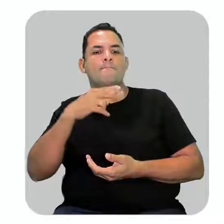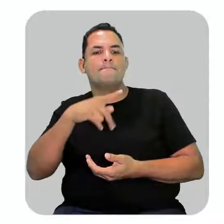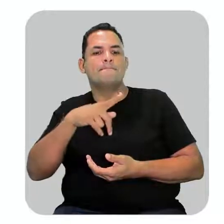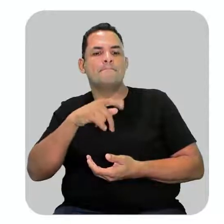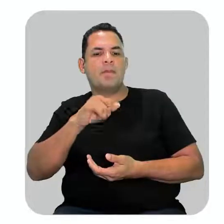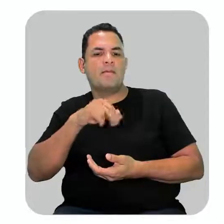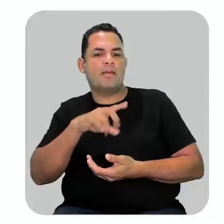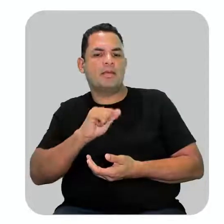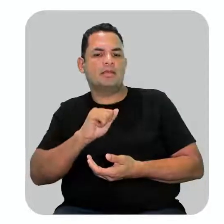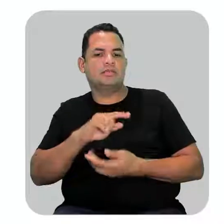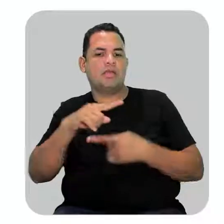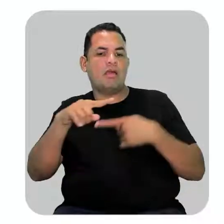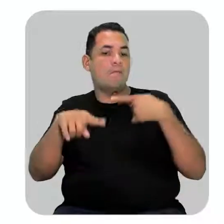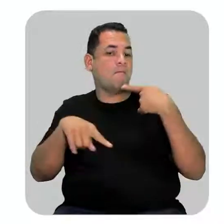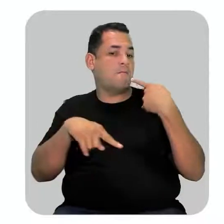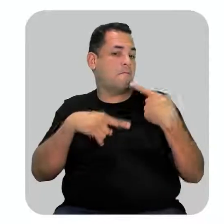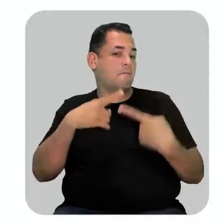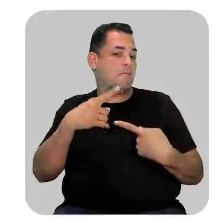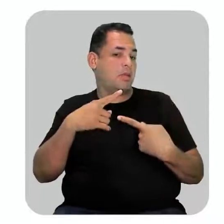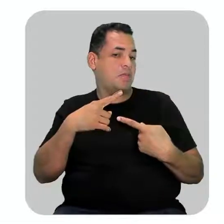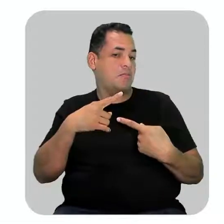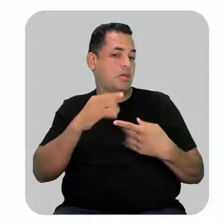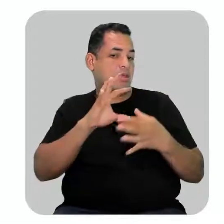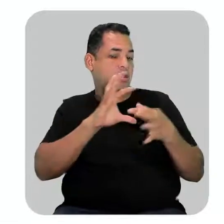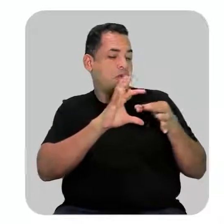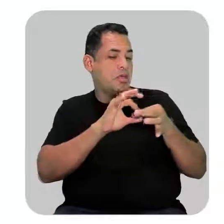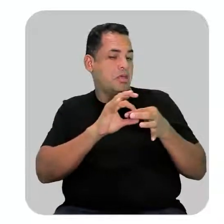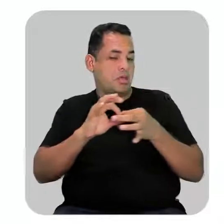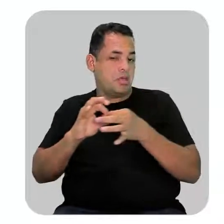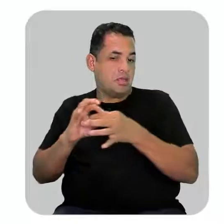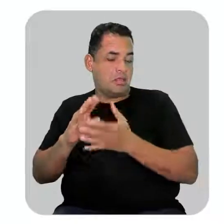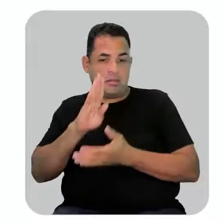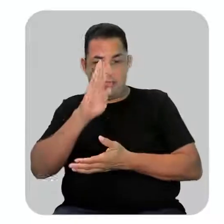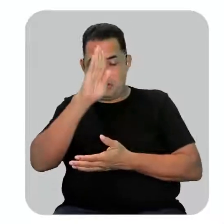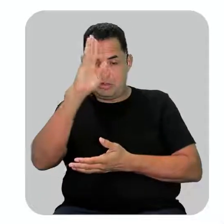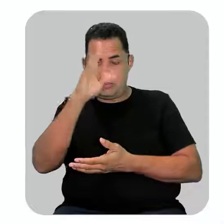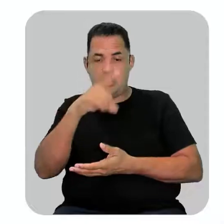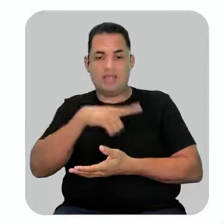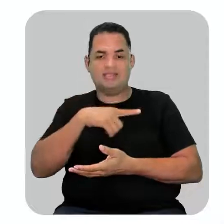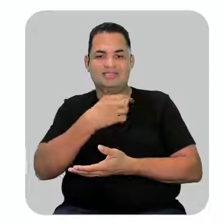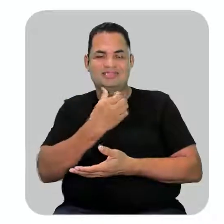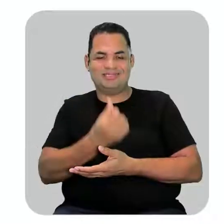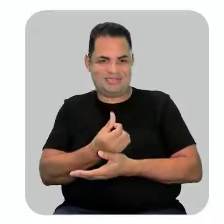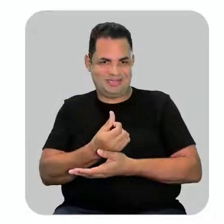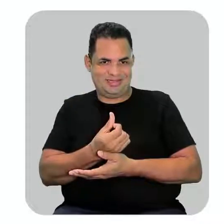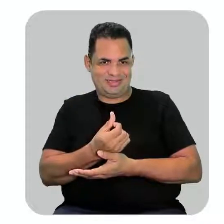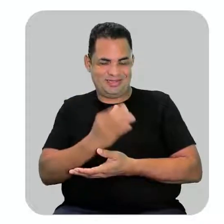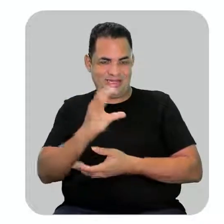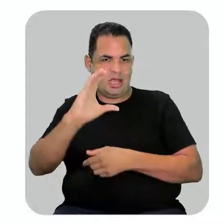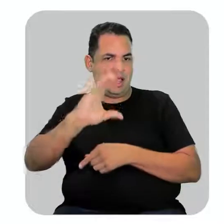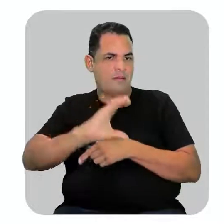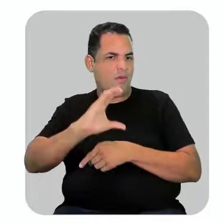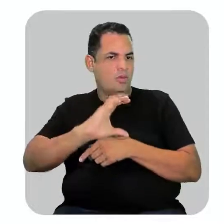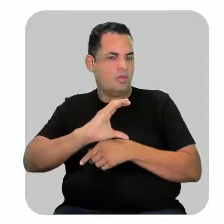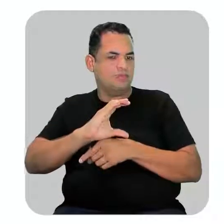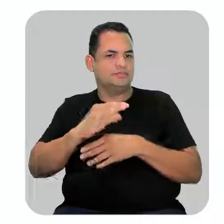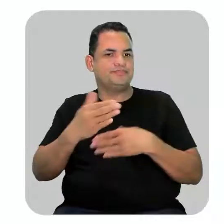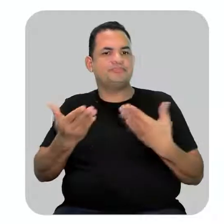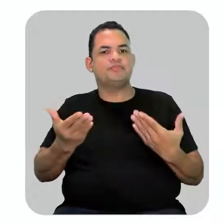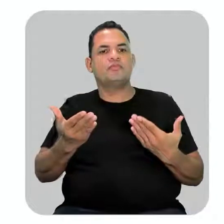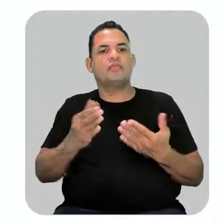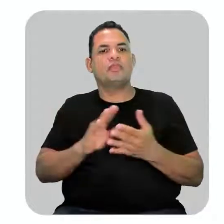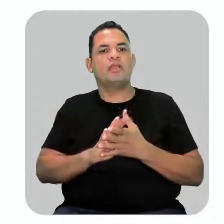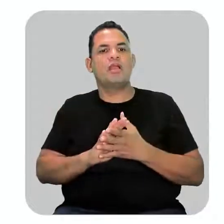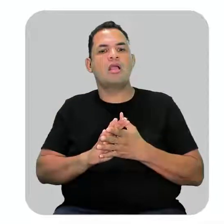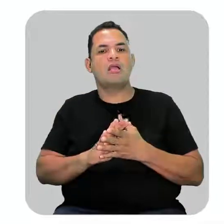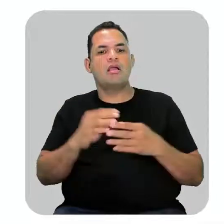depois eu vou colocar o nome da minha cadeia principal que tem 6 carbonos então vai ficar hexa e aí a ligação